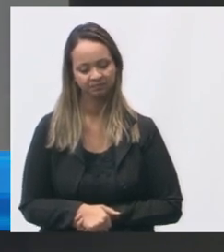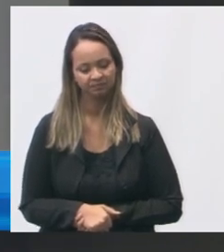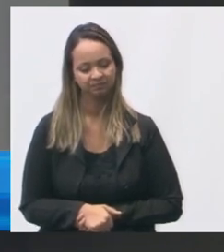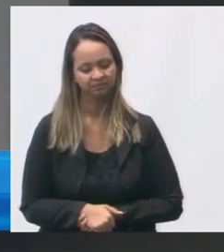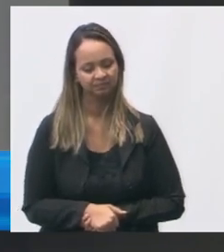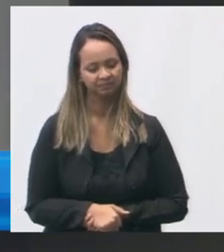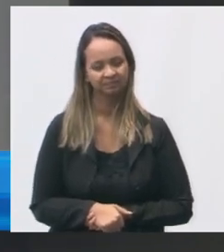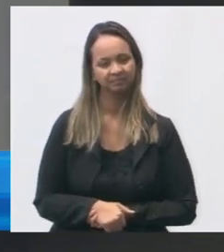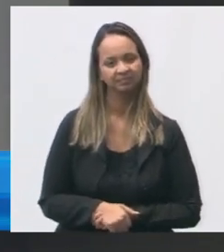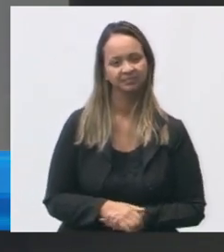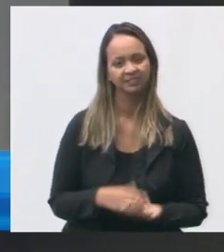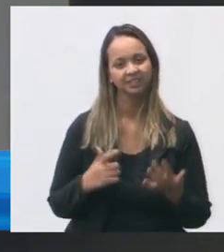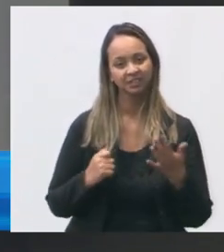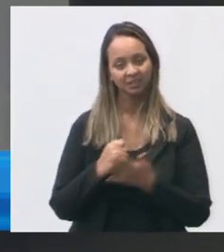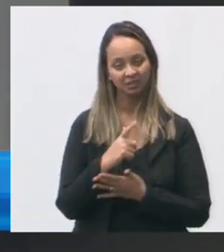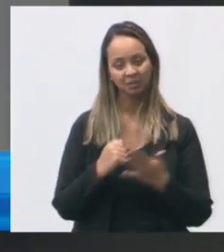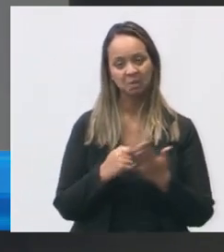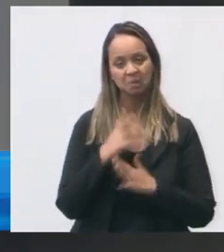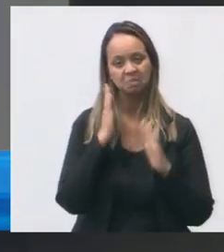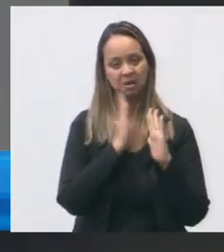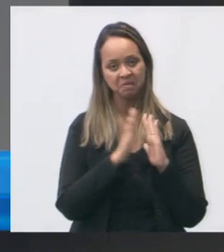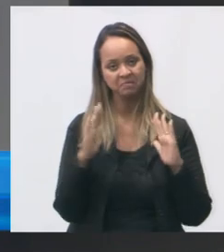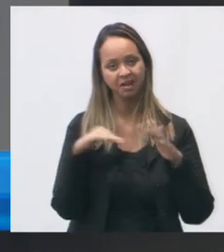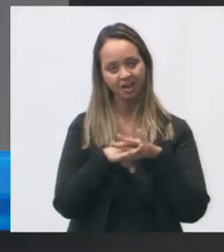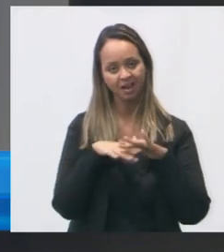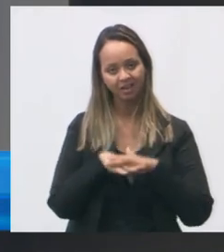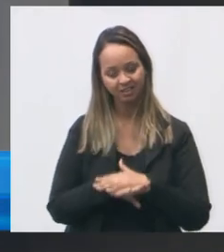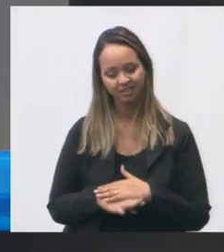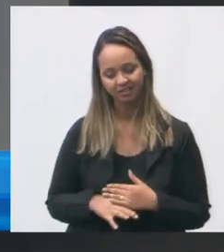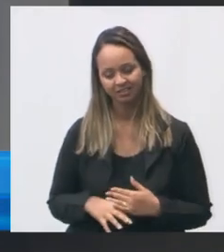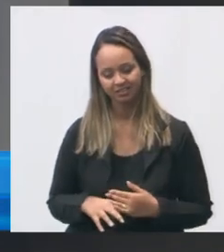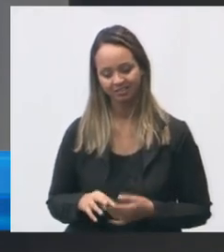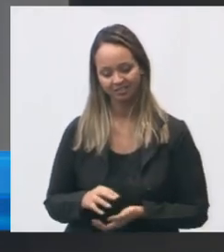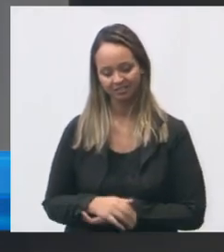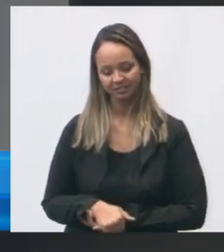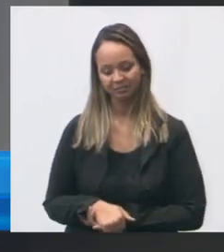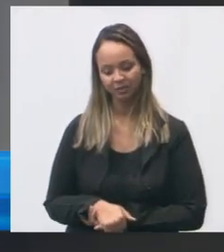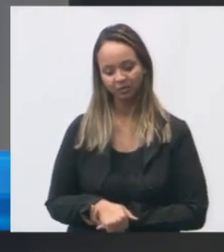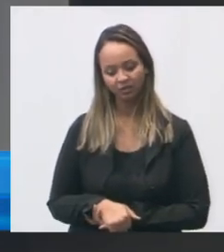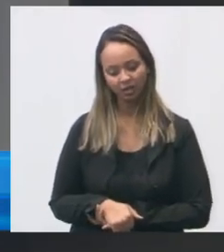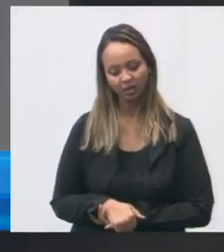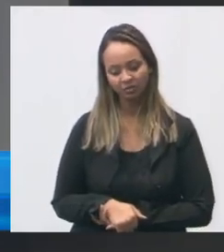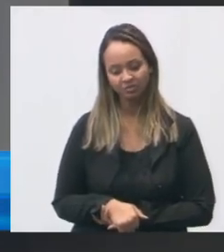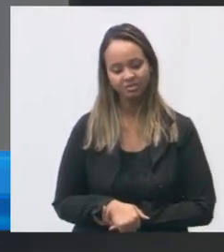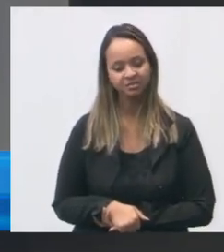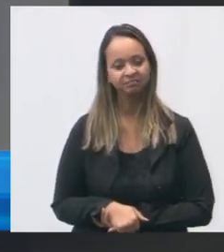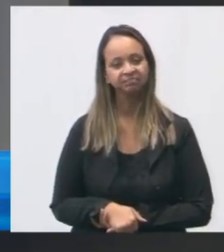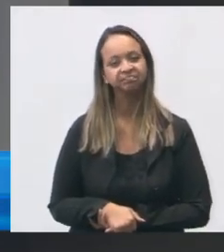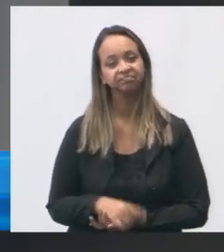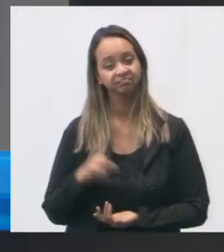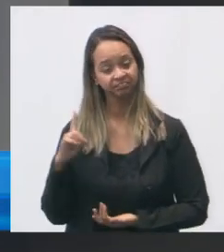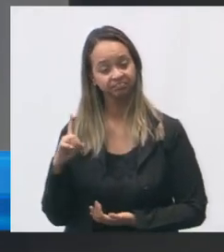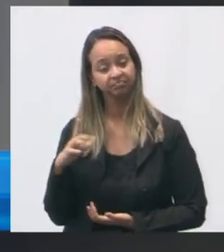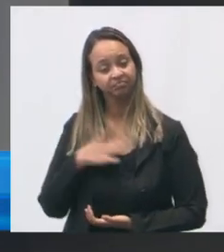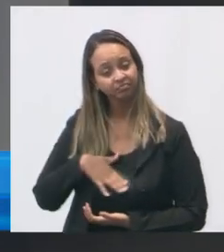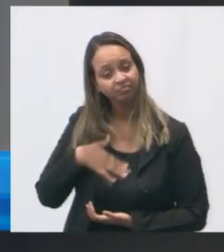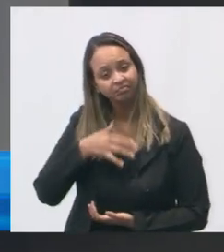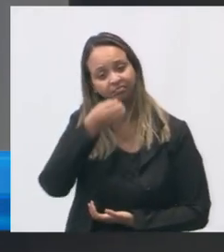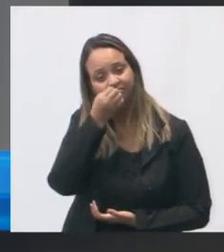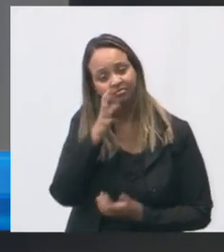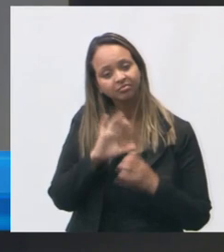solicitação de compra de armário então é isso a unidade também construiu muito boa pequenas